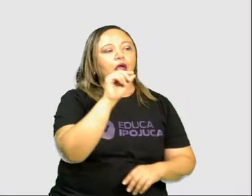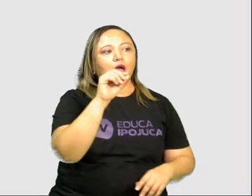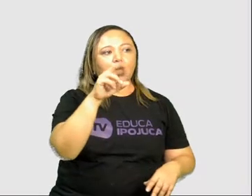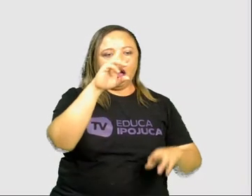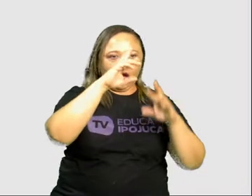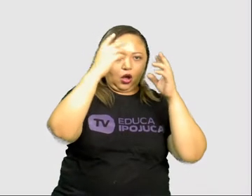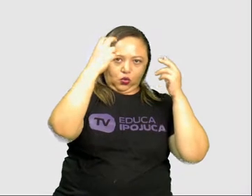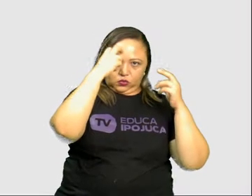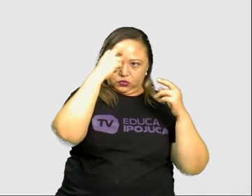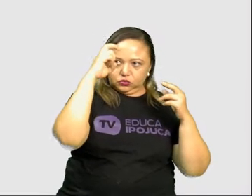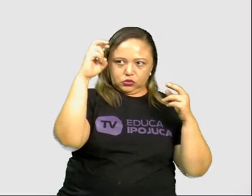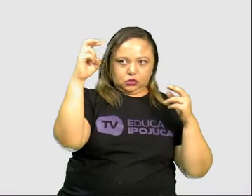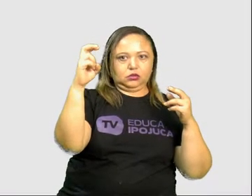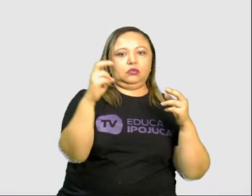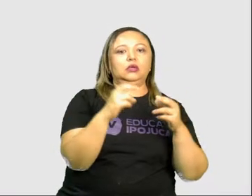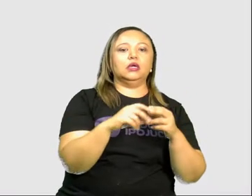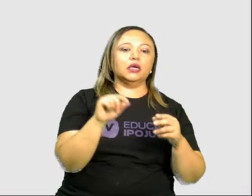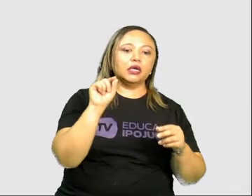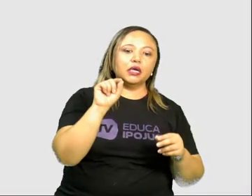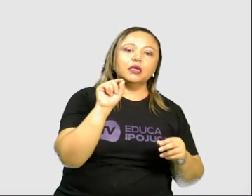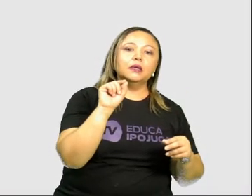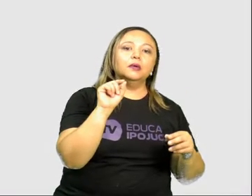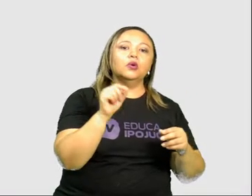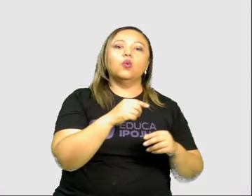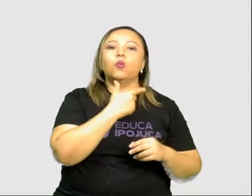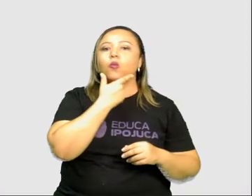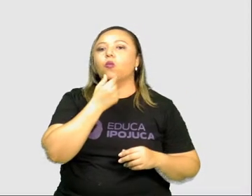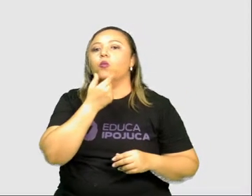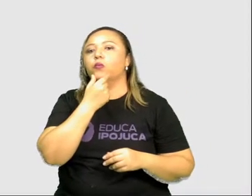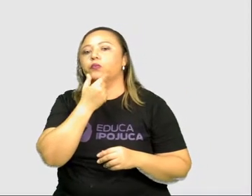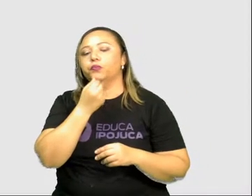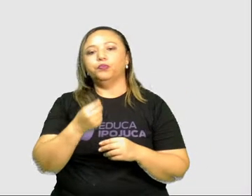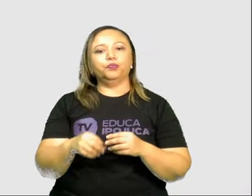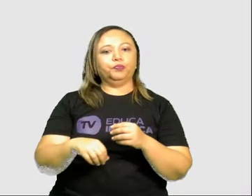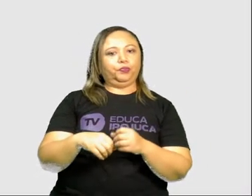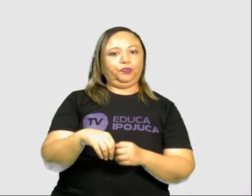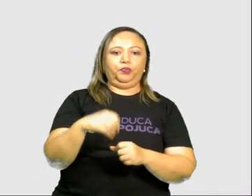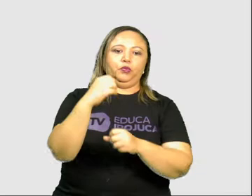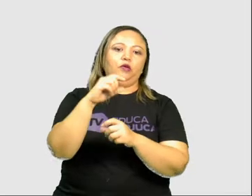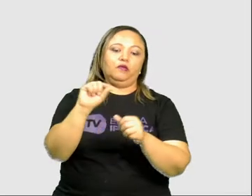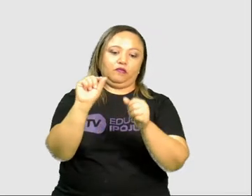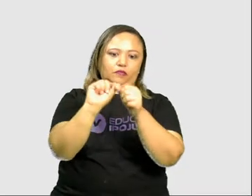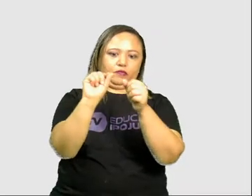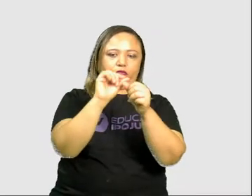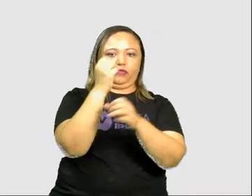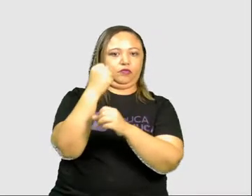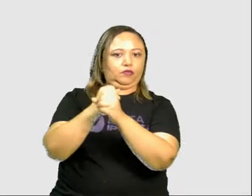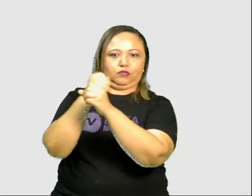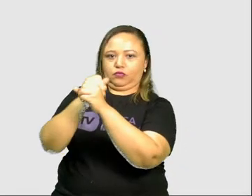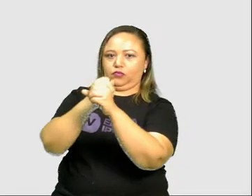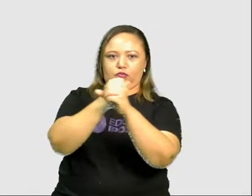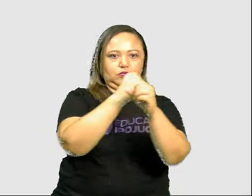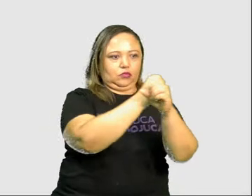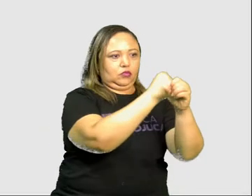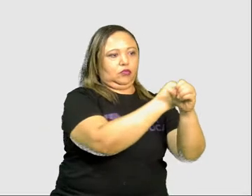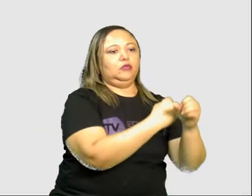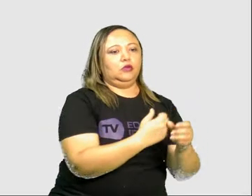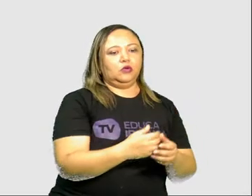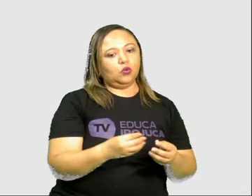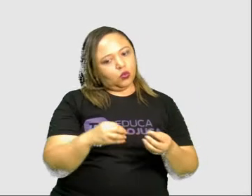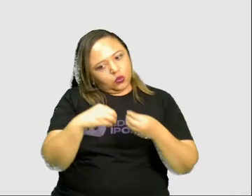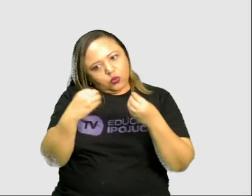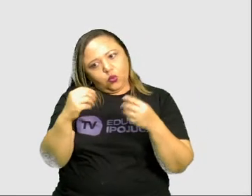A paisagem cultural é aquela formada a partir da ação humana e também por elementos da natureza,